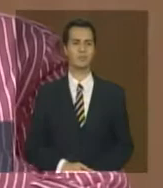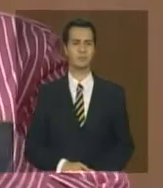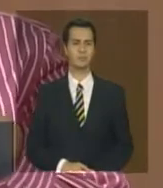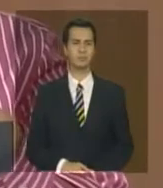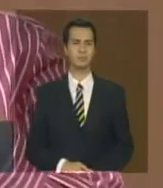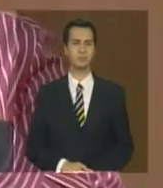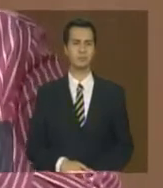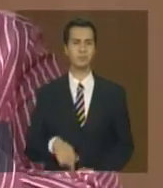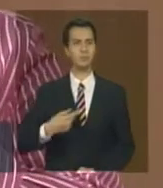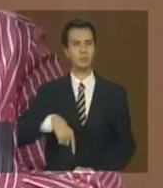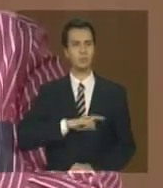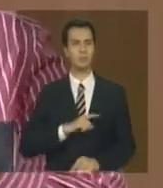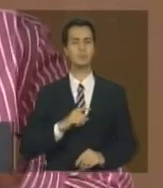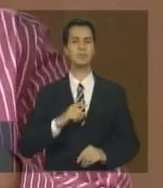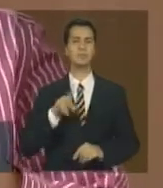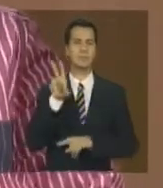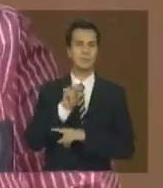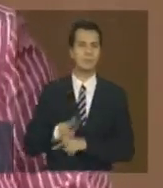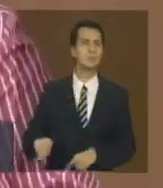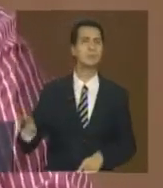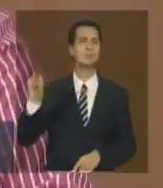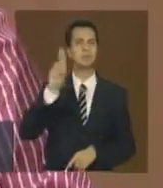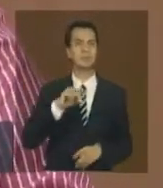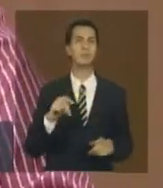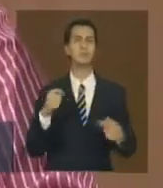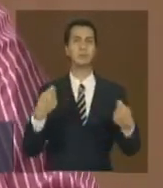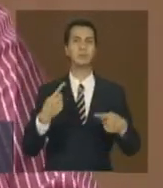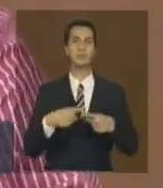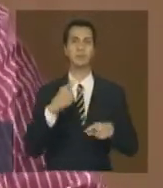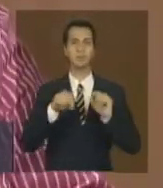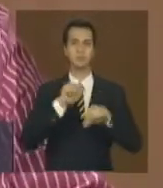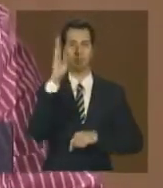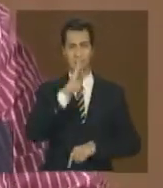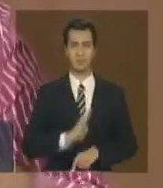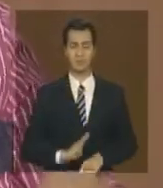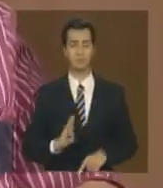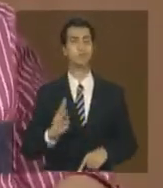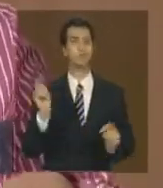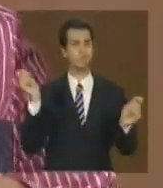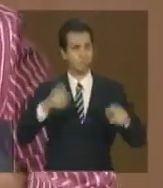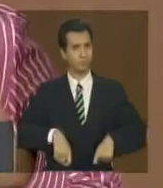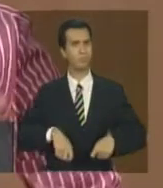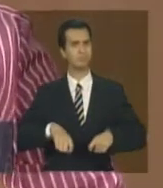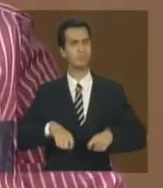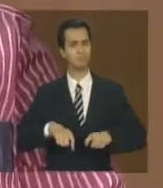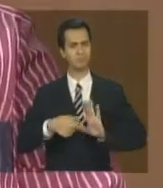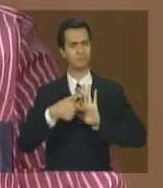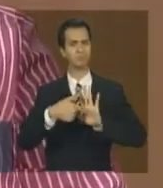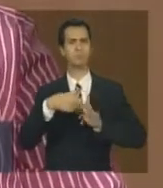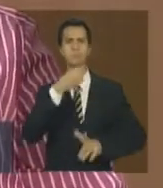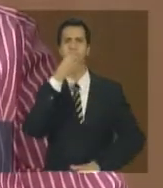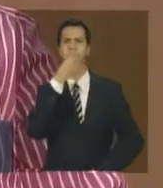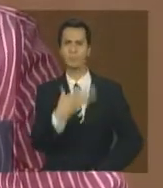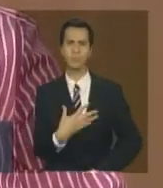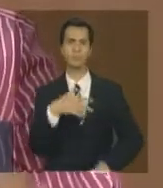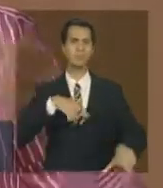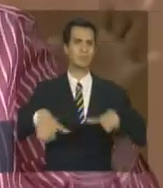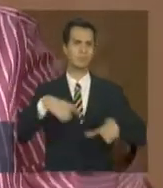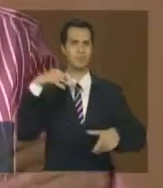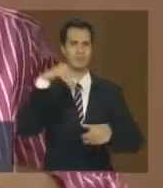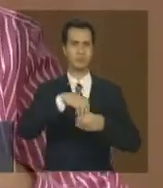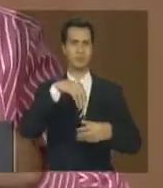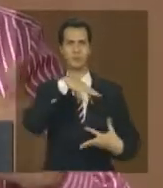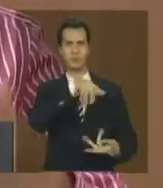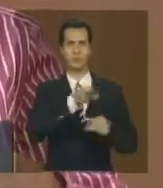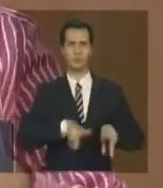um processo de convencimento de que o Brasil tinha condições de avançar e tenho certeza que nós vamos aperfeiçoar essas metodologias não